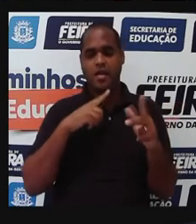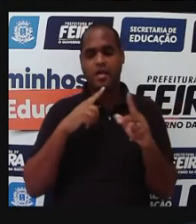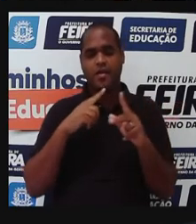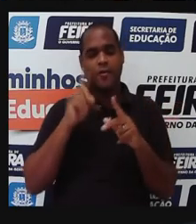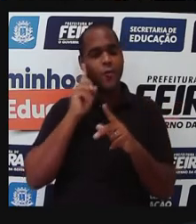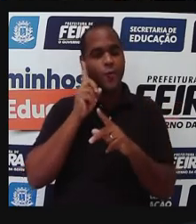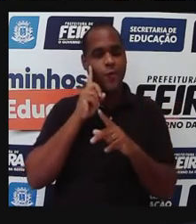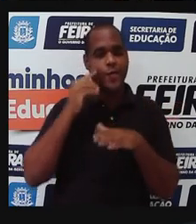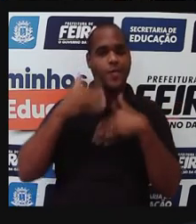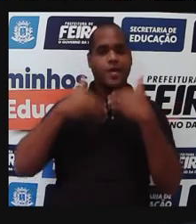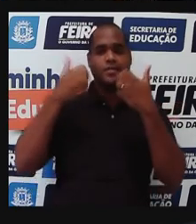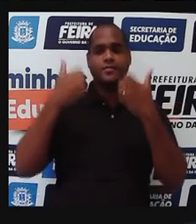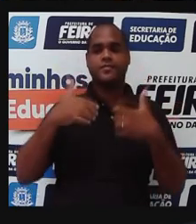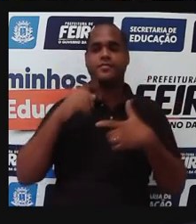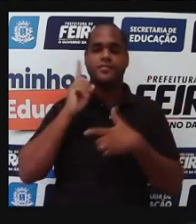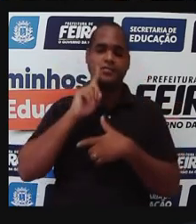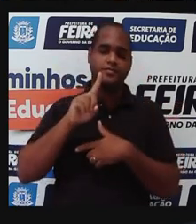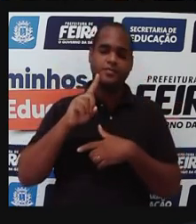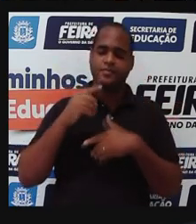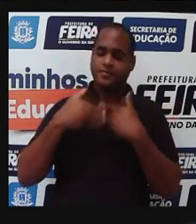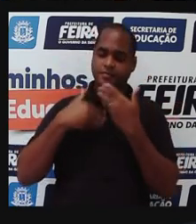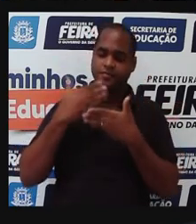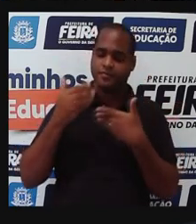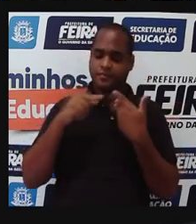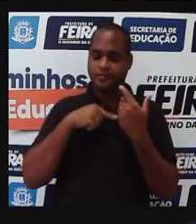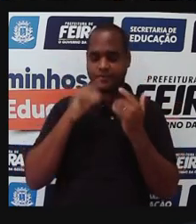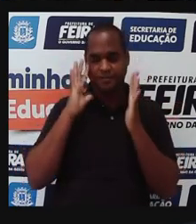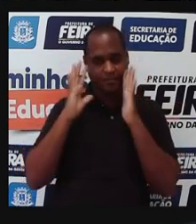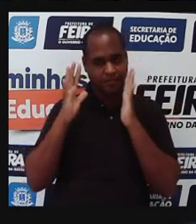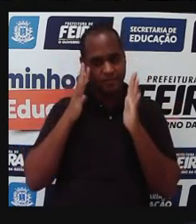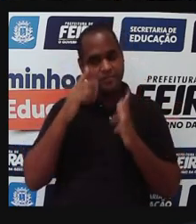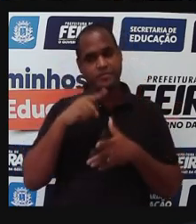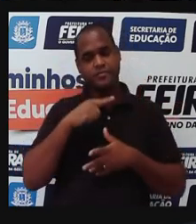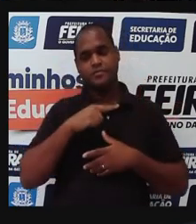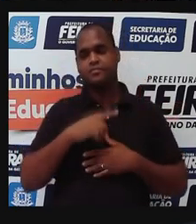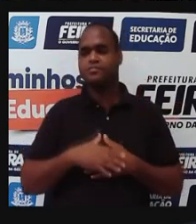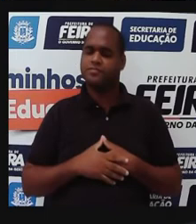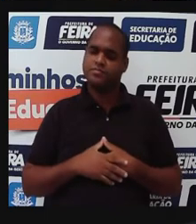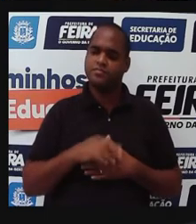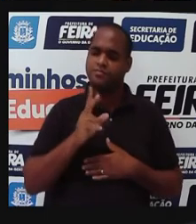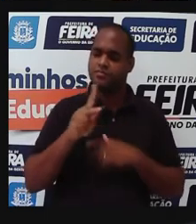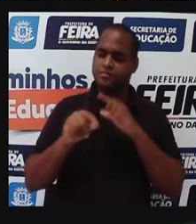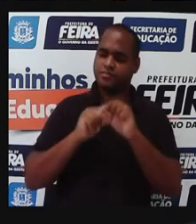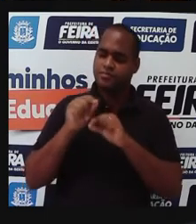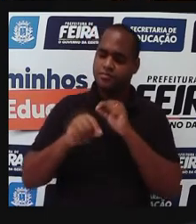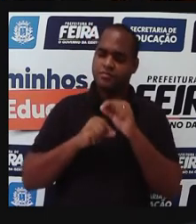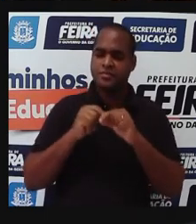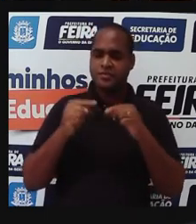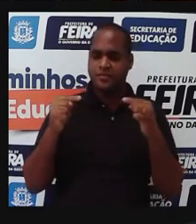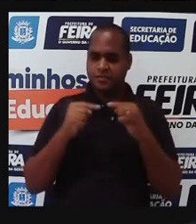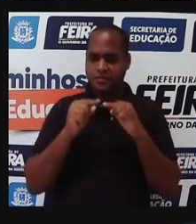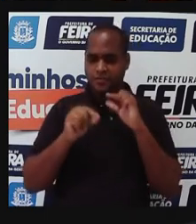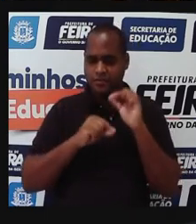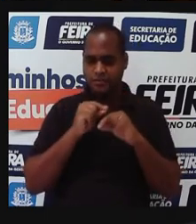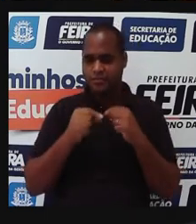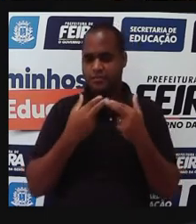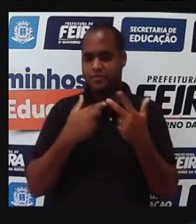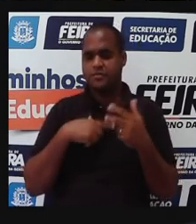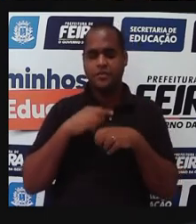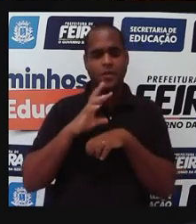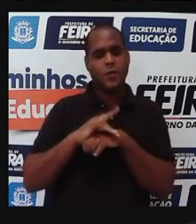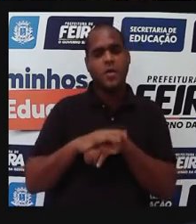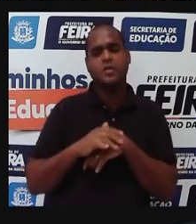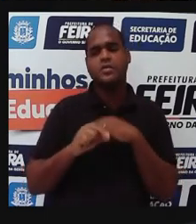últimos dias, né, nos dias atuais, vamos pensar assim. Pró, e por que que deve ter, essas